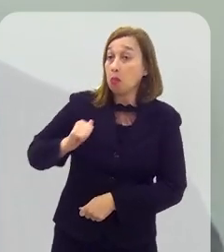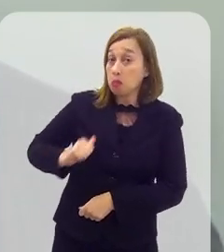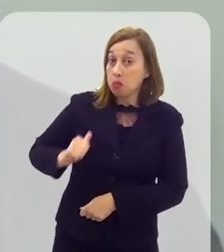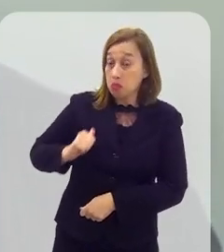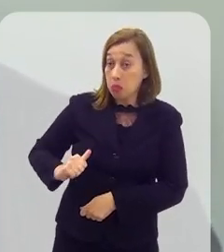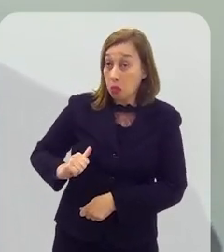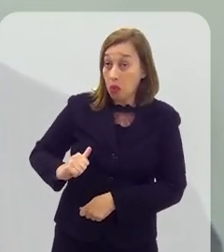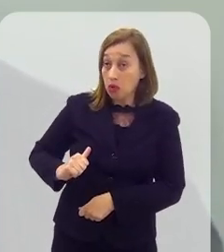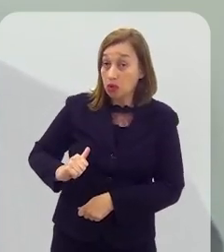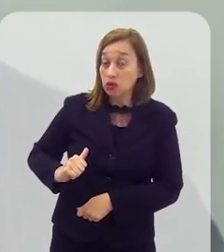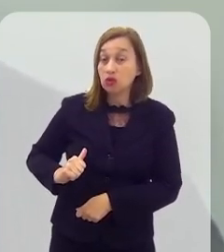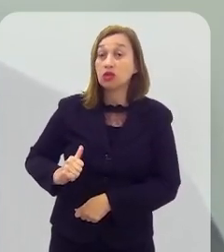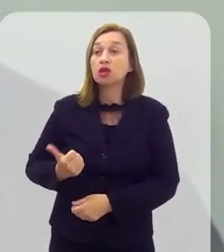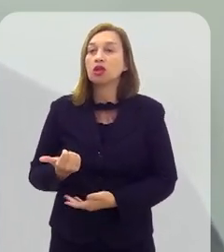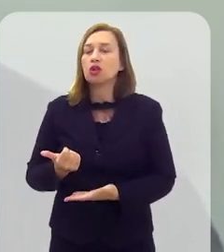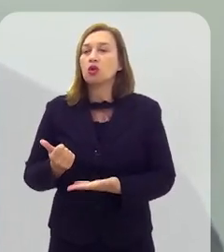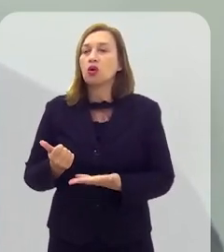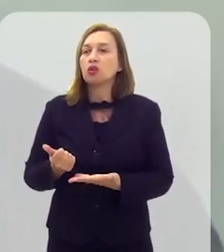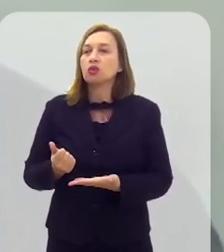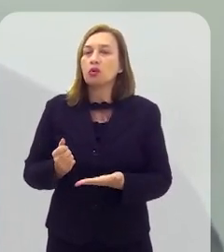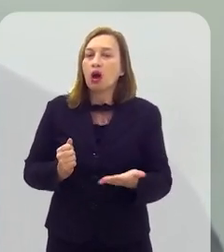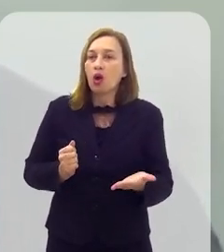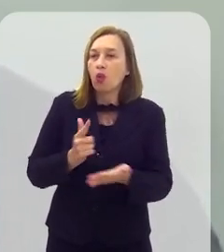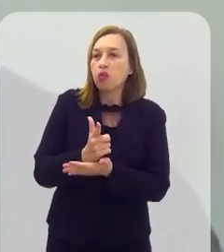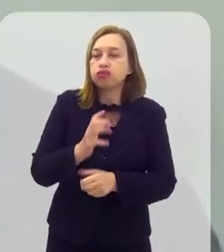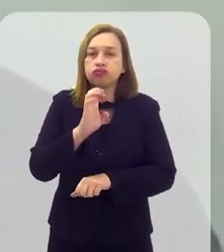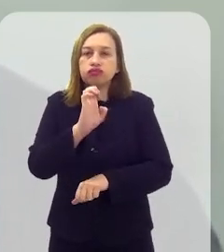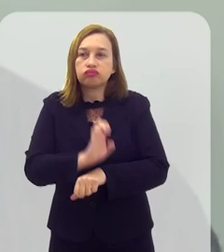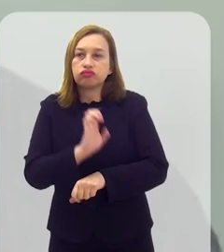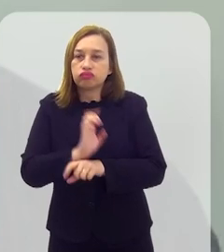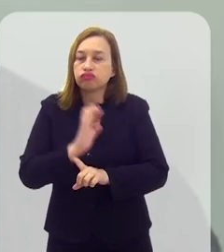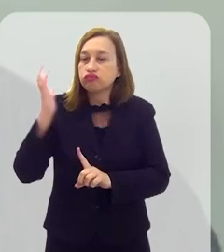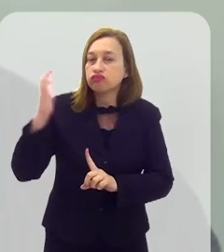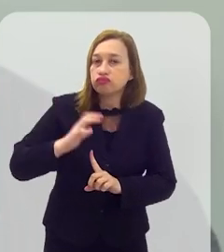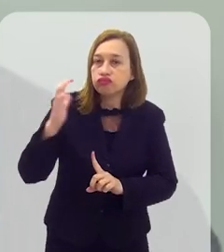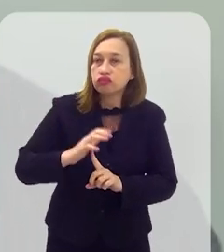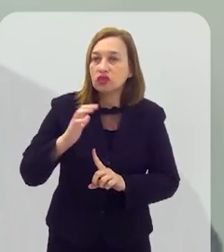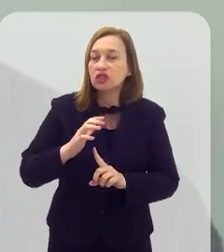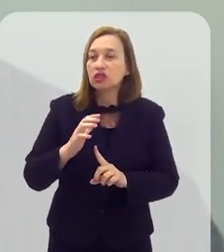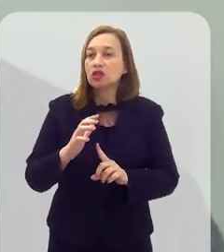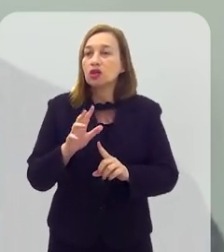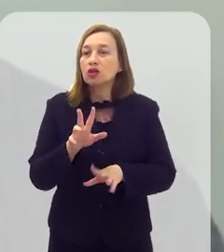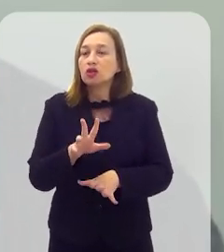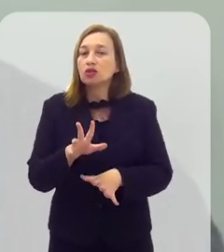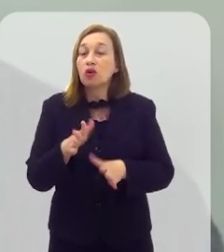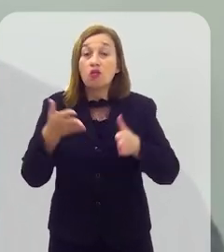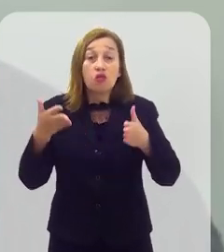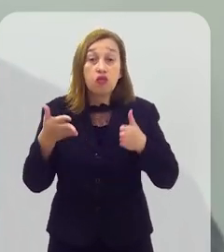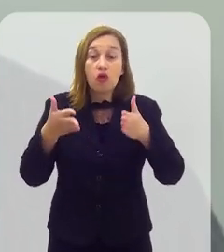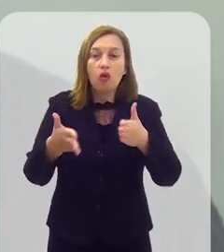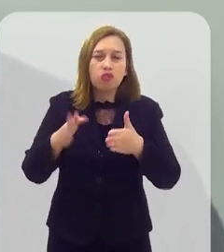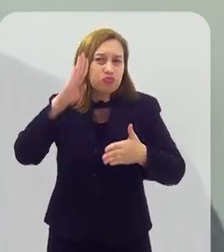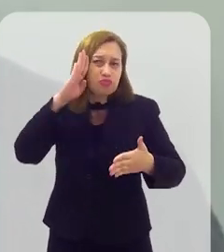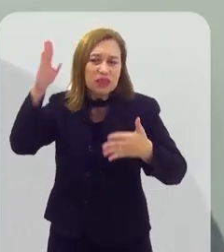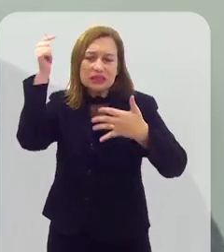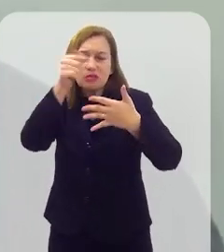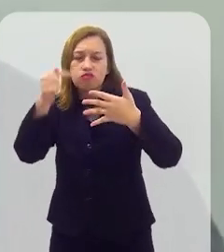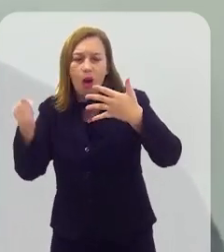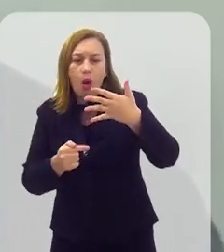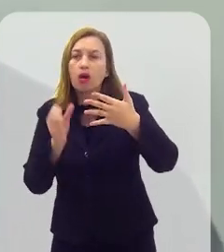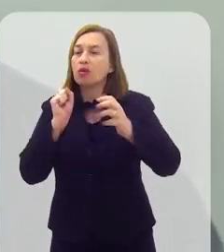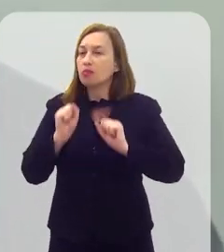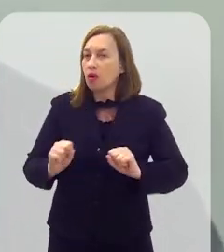concessão de bolsas, o próprio uso do poder de compra do Estado para induzir a inovação. Enfim, são instrumentos que são centrais